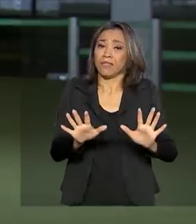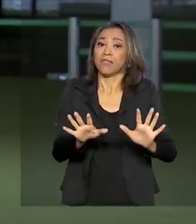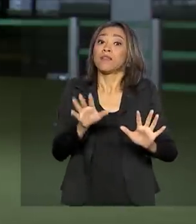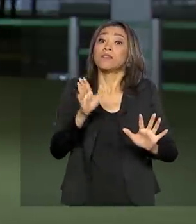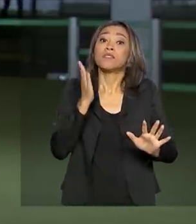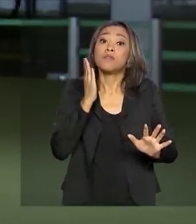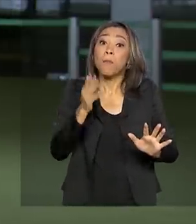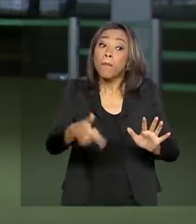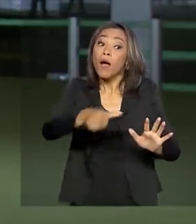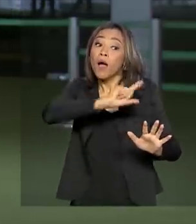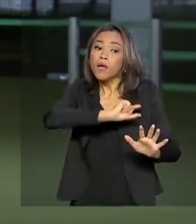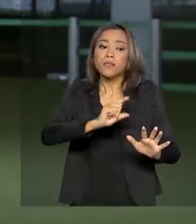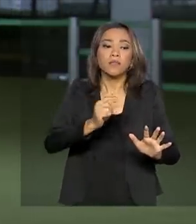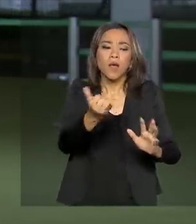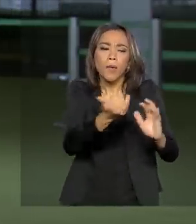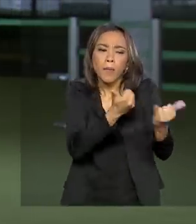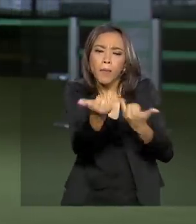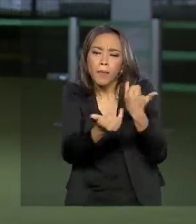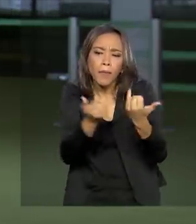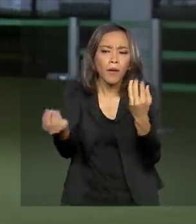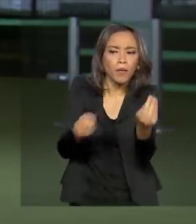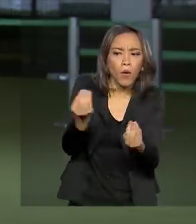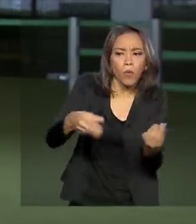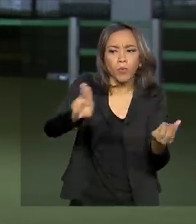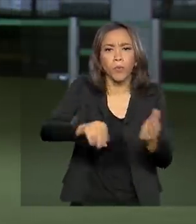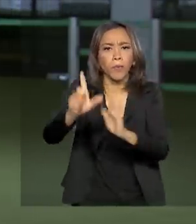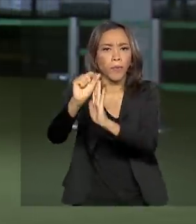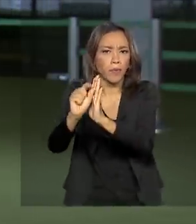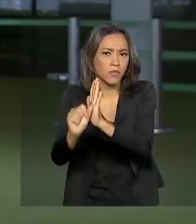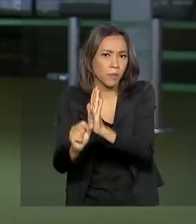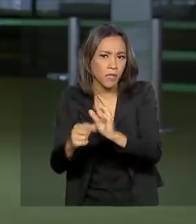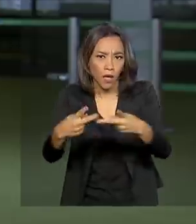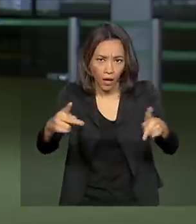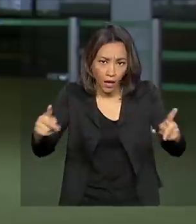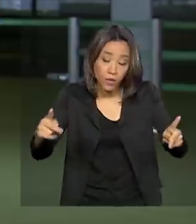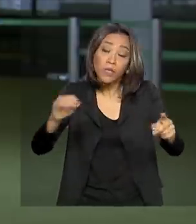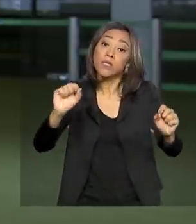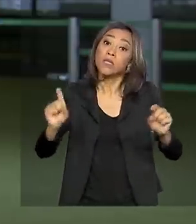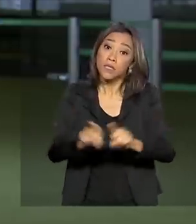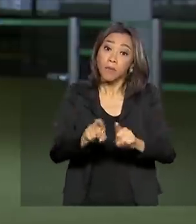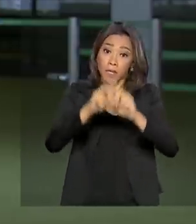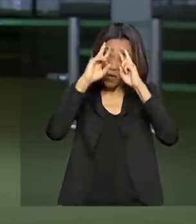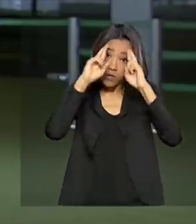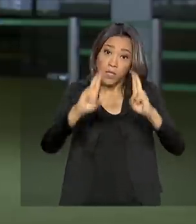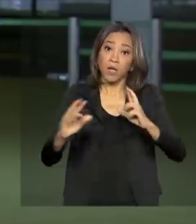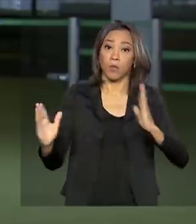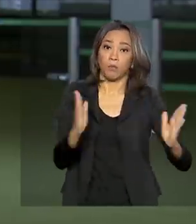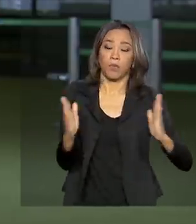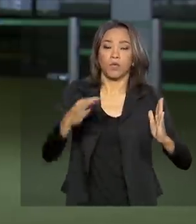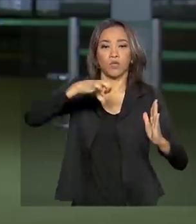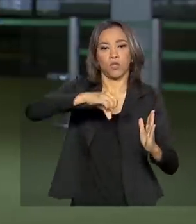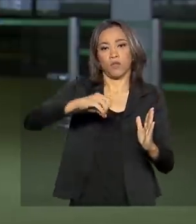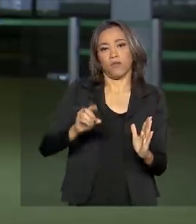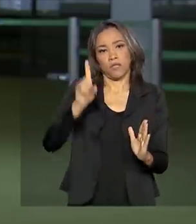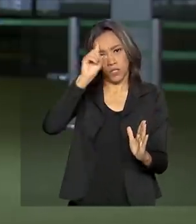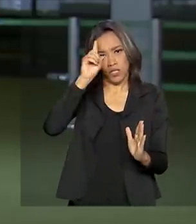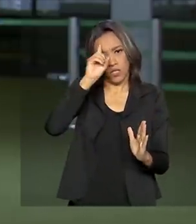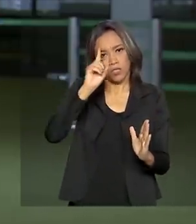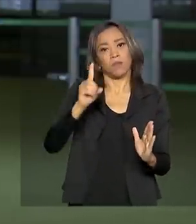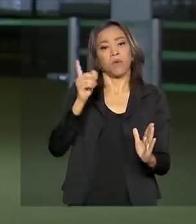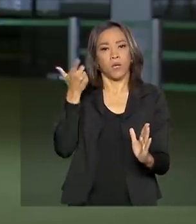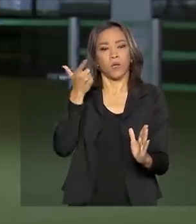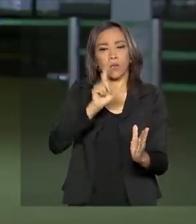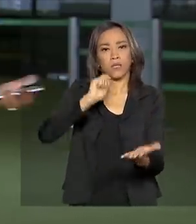antecedência os parlamentares sobre execução orçamentária e também de cumprir um prazo de 90 dias para garantir o pagamento dessas